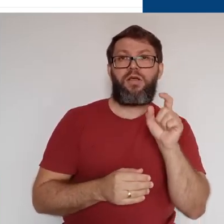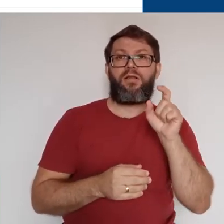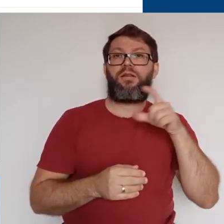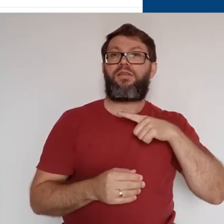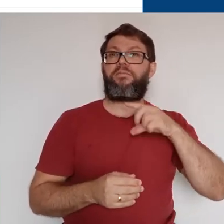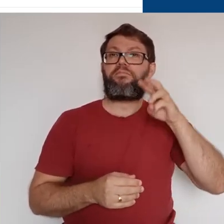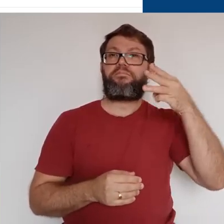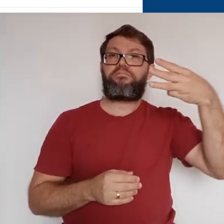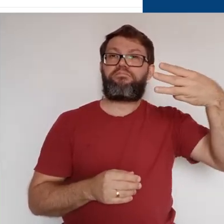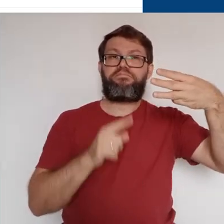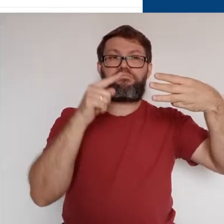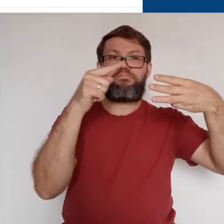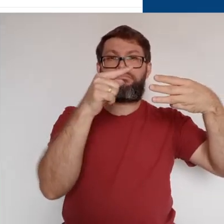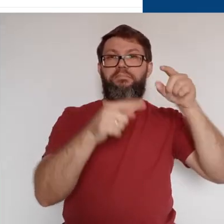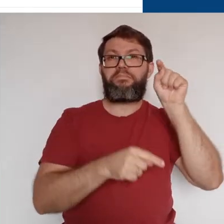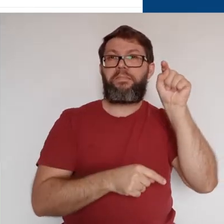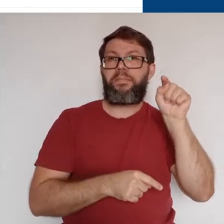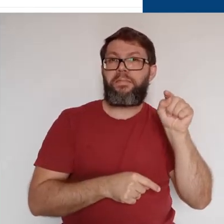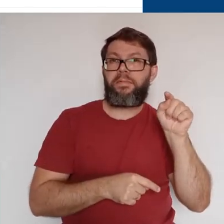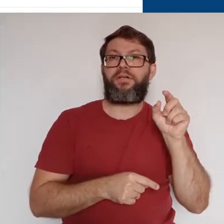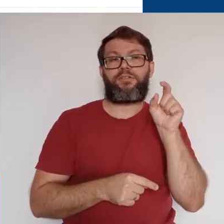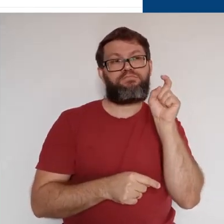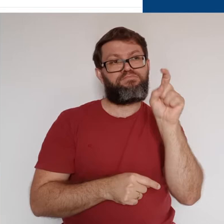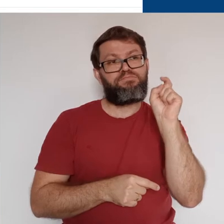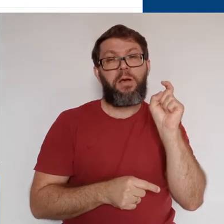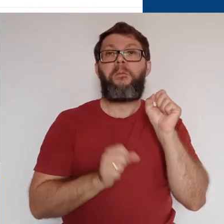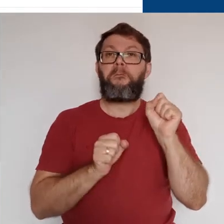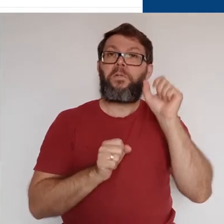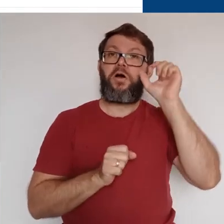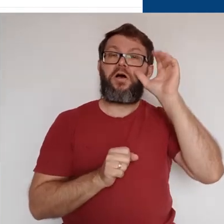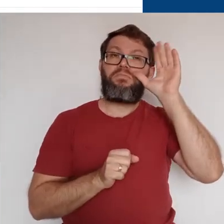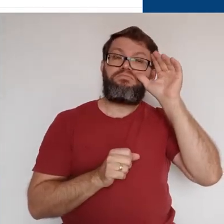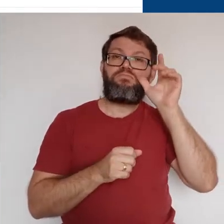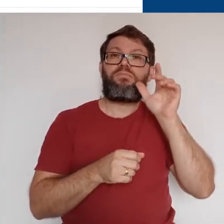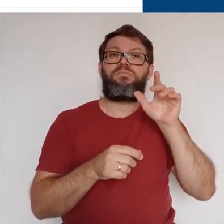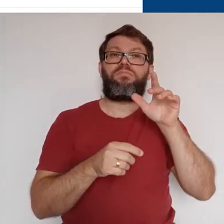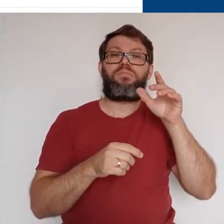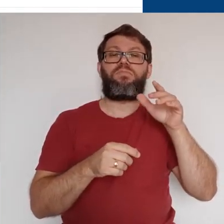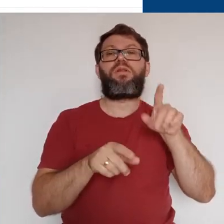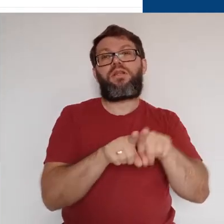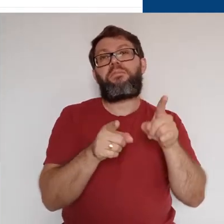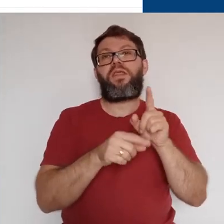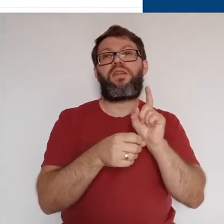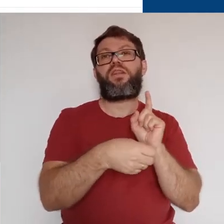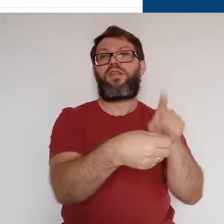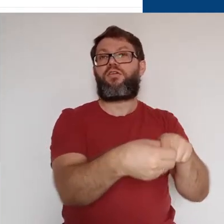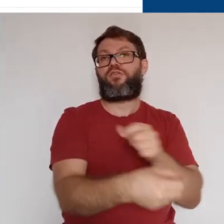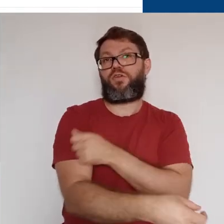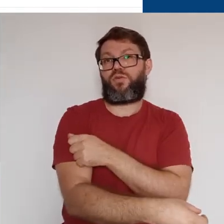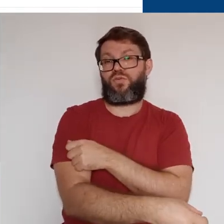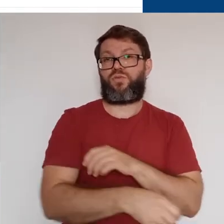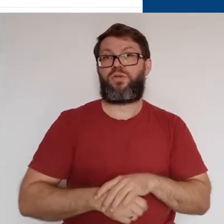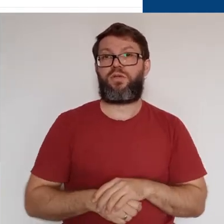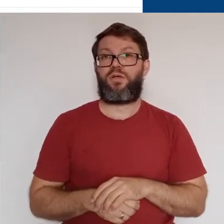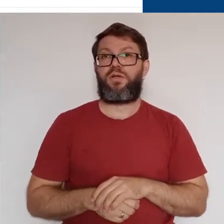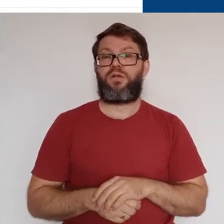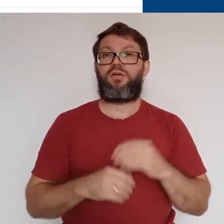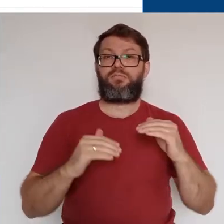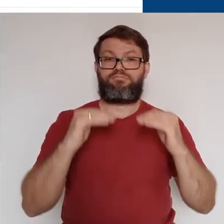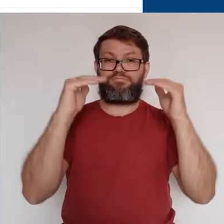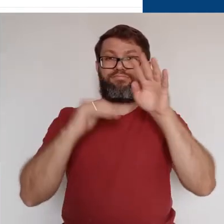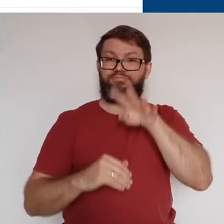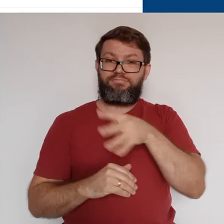status, clicando nos três pontos, podemos ver o envio ou devolver essa atividade ao aluno. Na linha